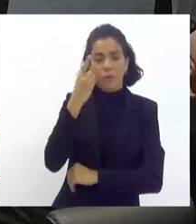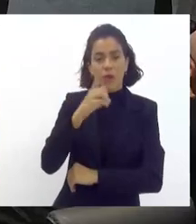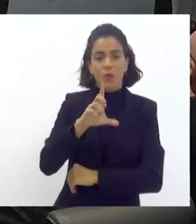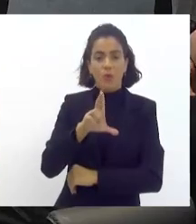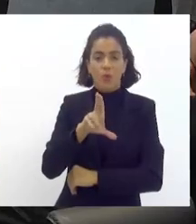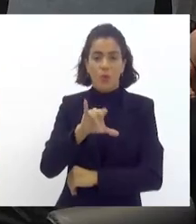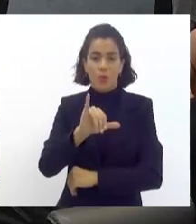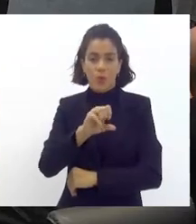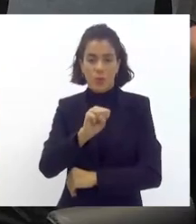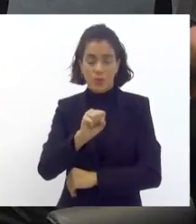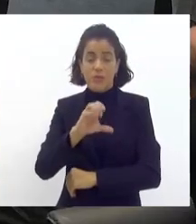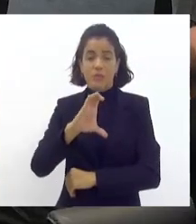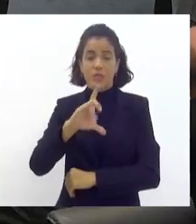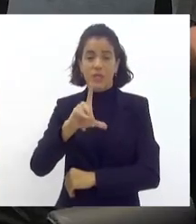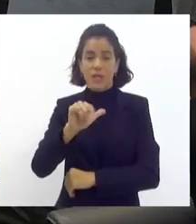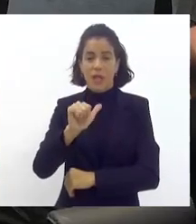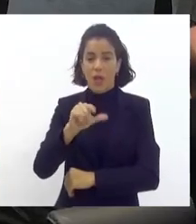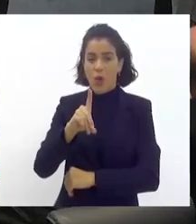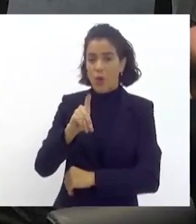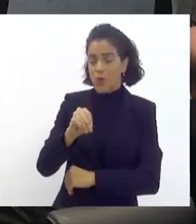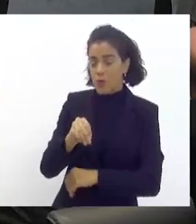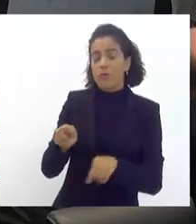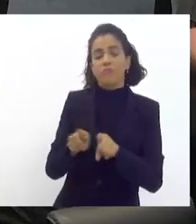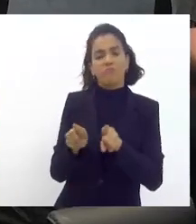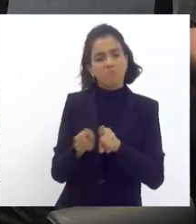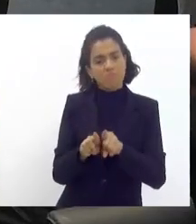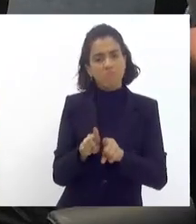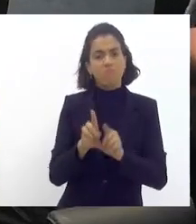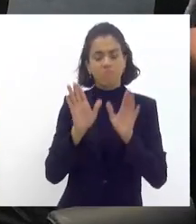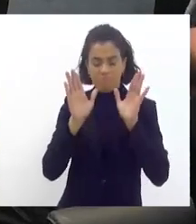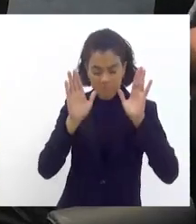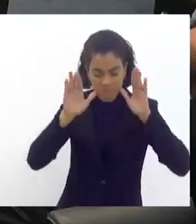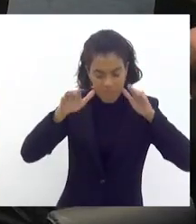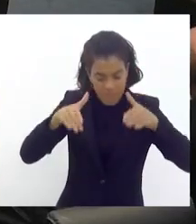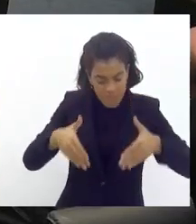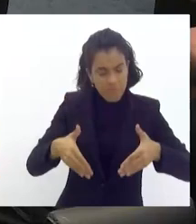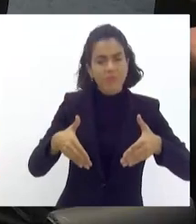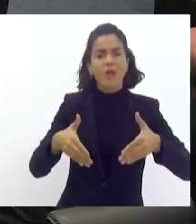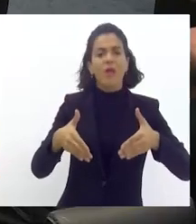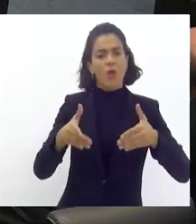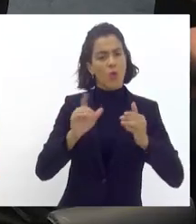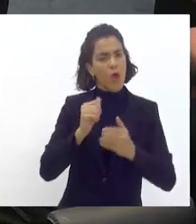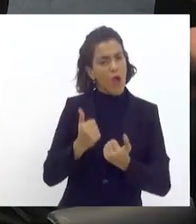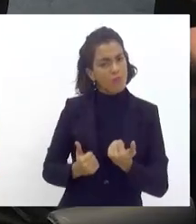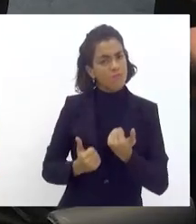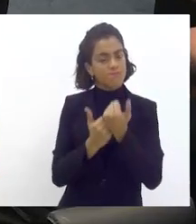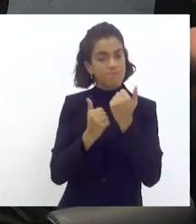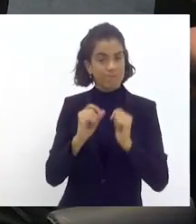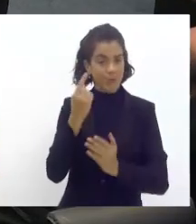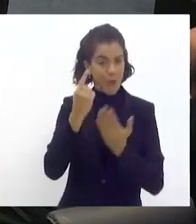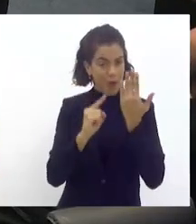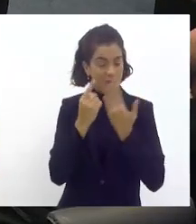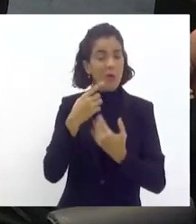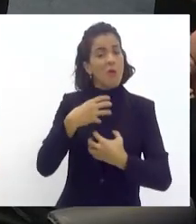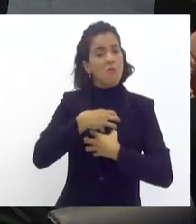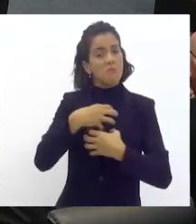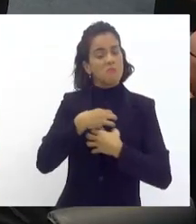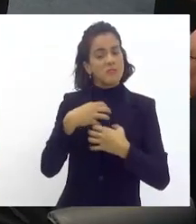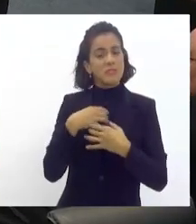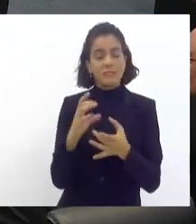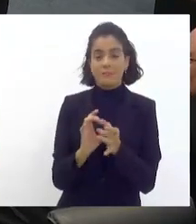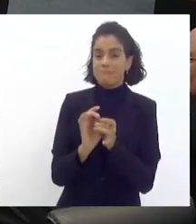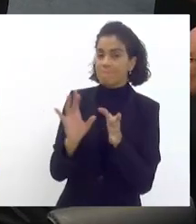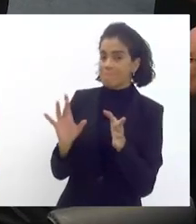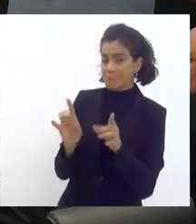outro deputado que desde o primeiro dia de mandato aqui se voltou para o carnaval, para o apoio ao carnaval, então fico muito à vontade, assim